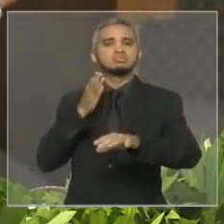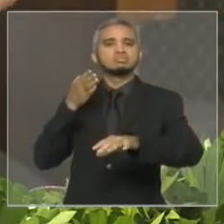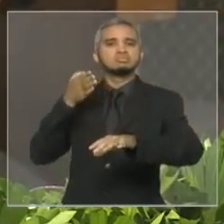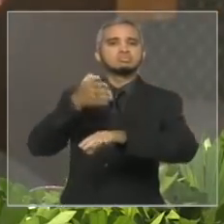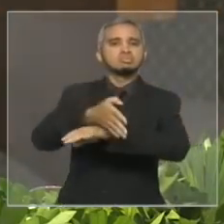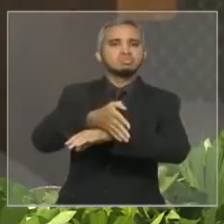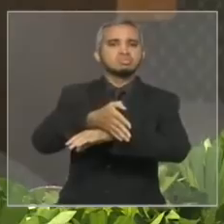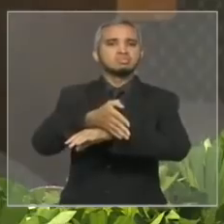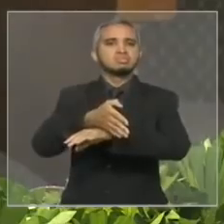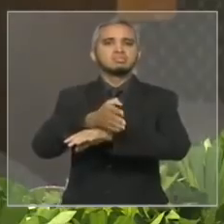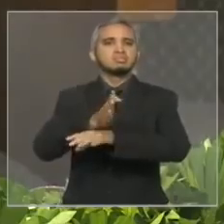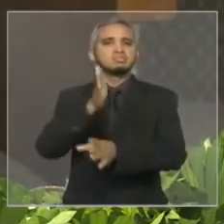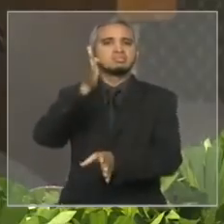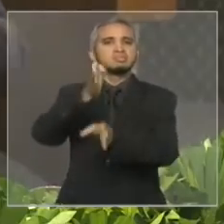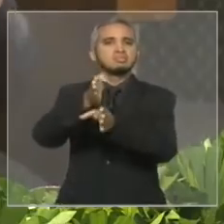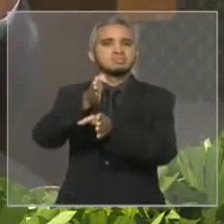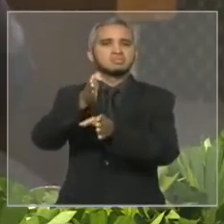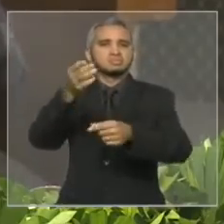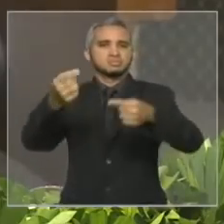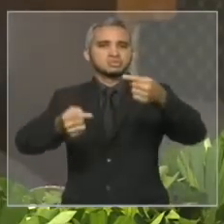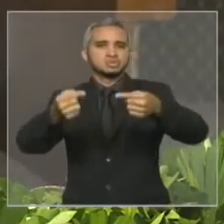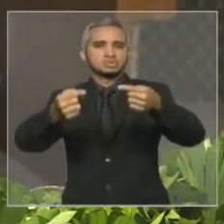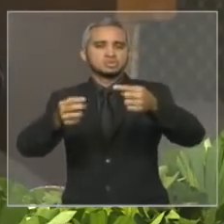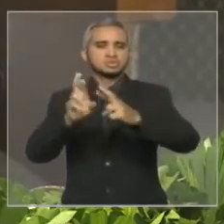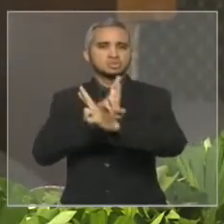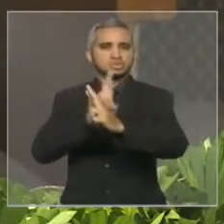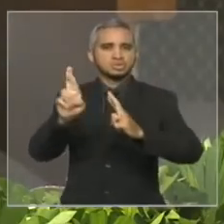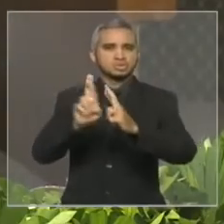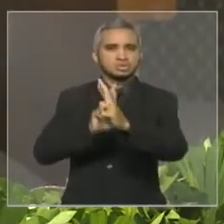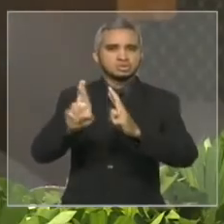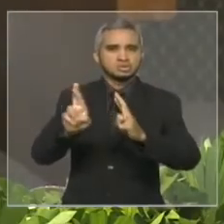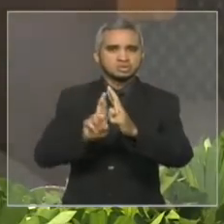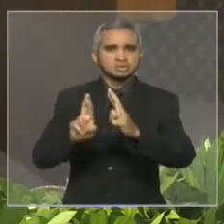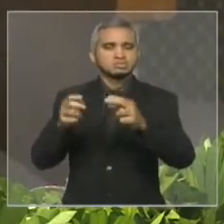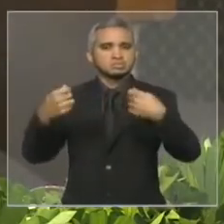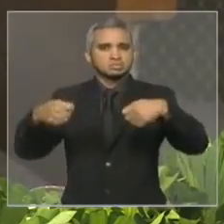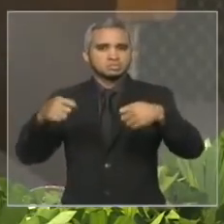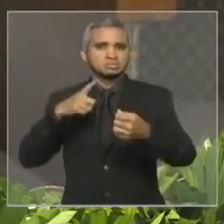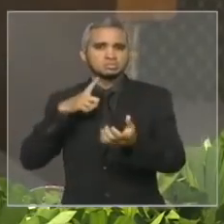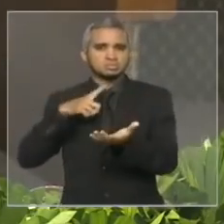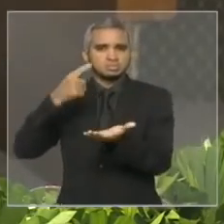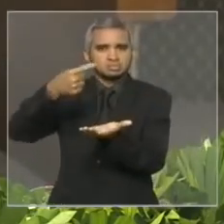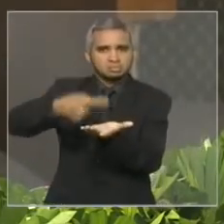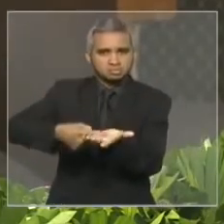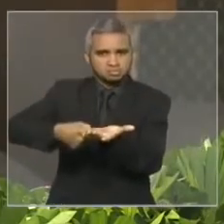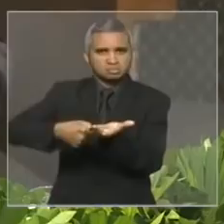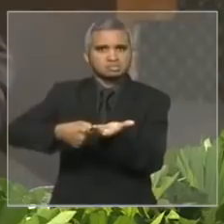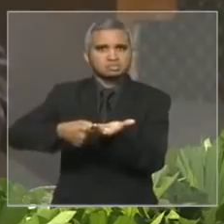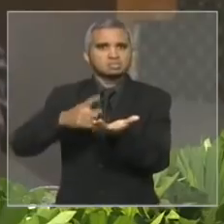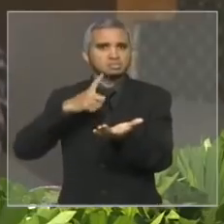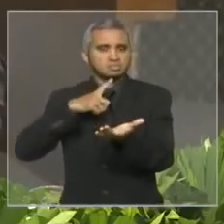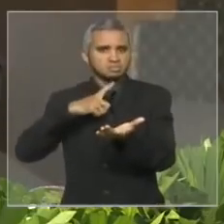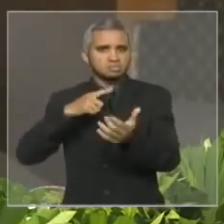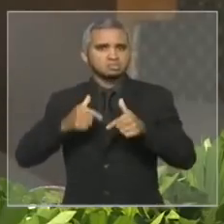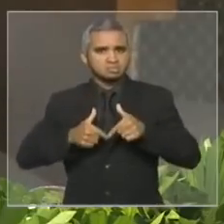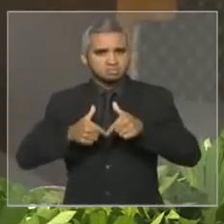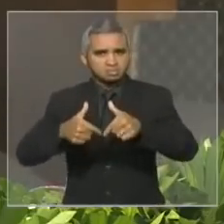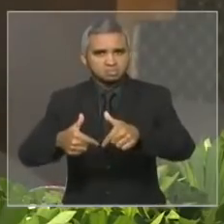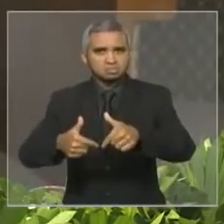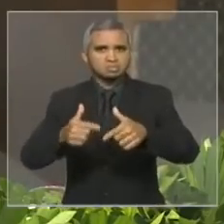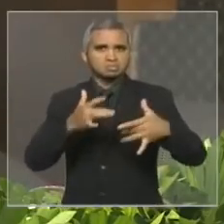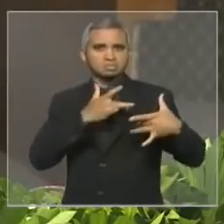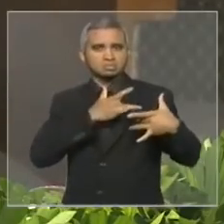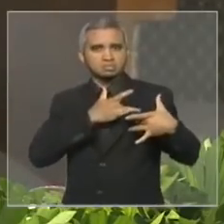diálogo espaços de consertação de pactuação de atos ações de solidariedade